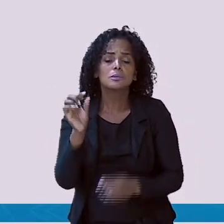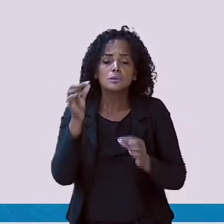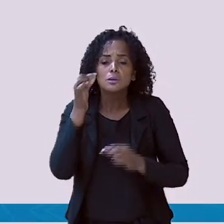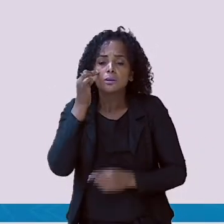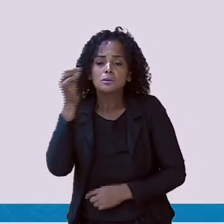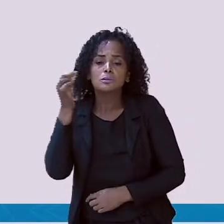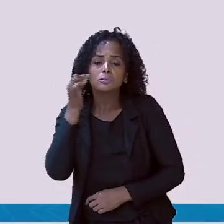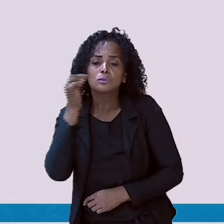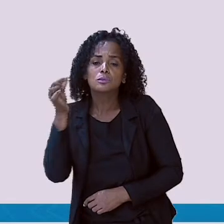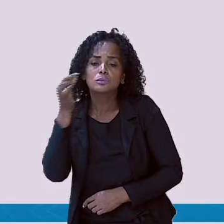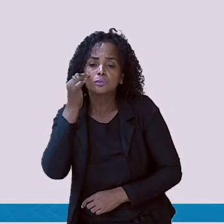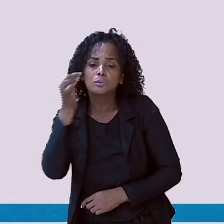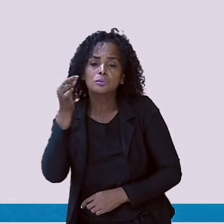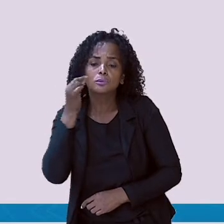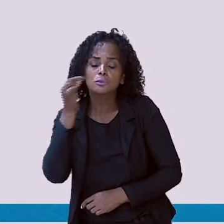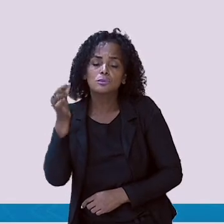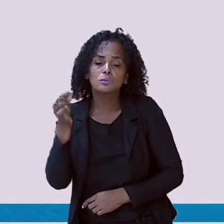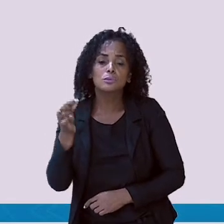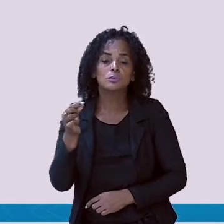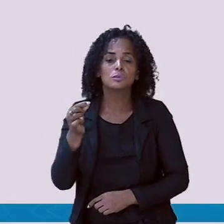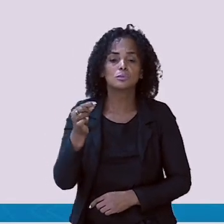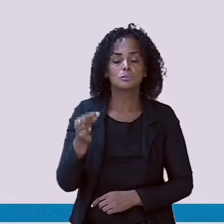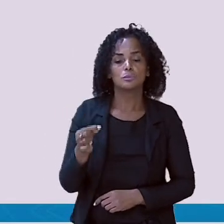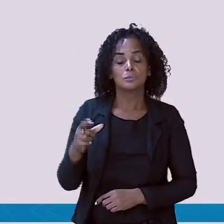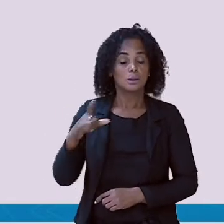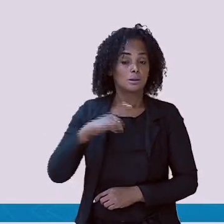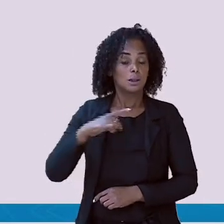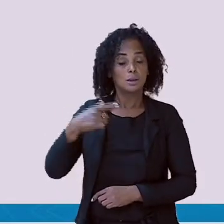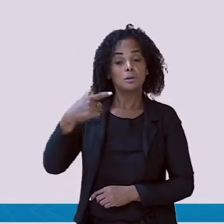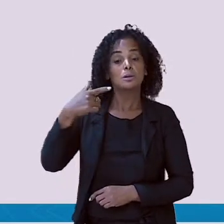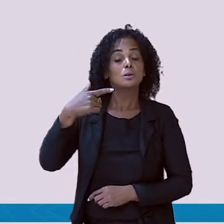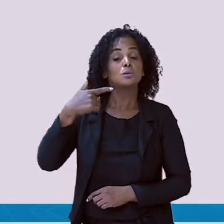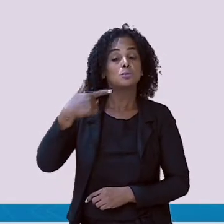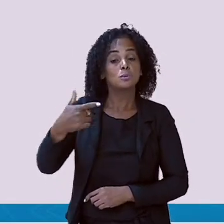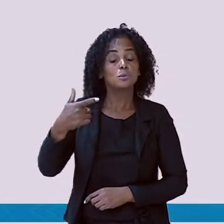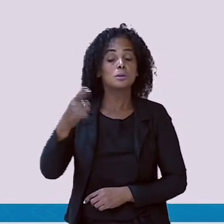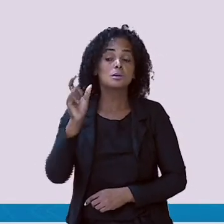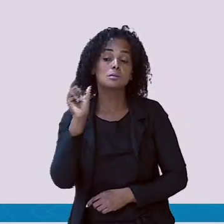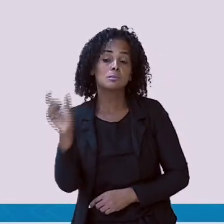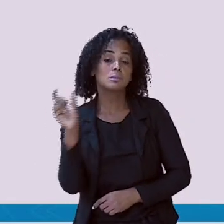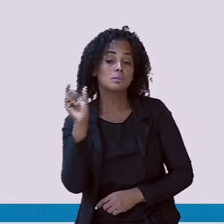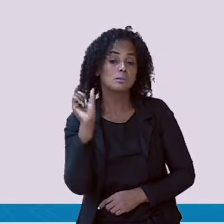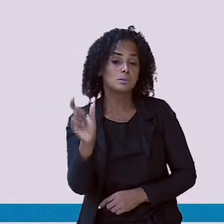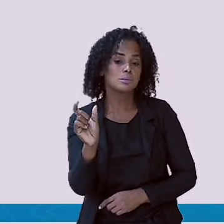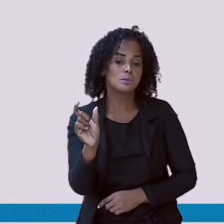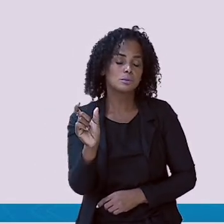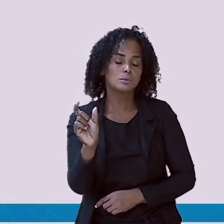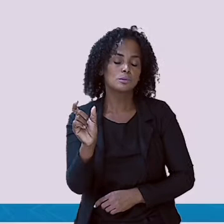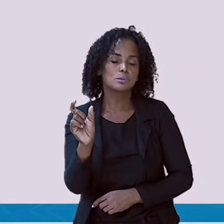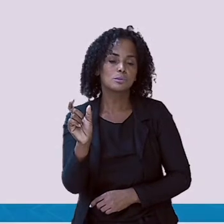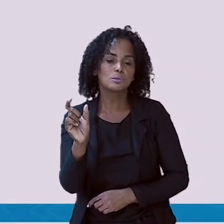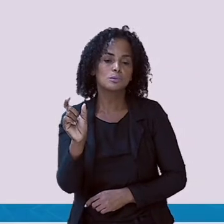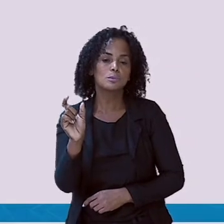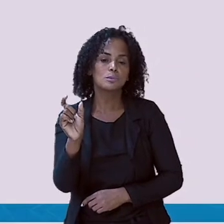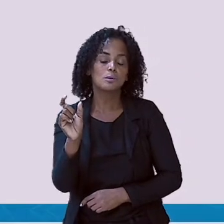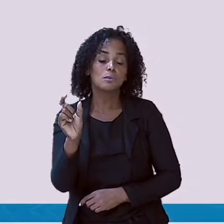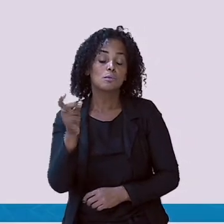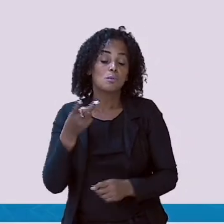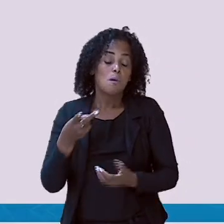duas sílabas, isso mesmo. Vamos separar as sílabas e descobrirem qual sílaba está a letra T?